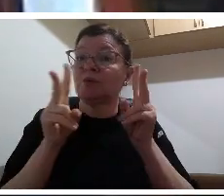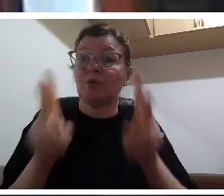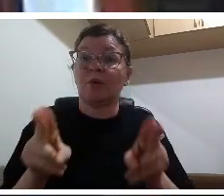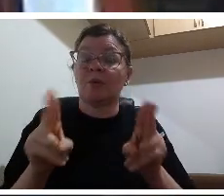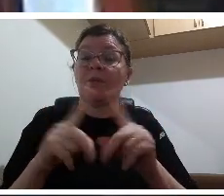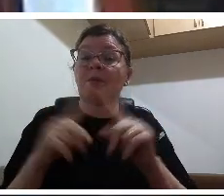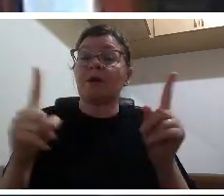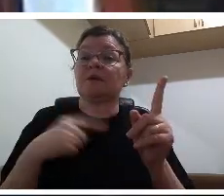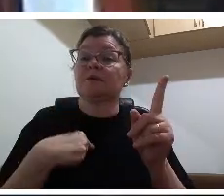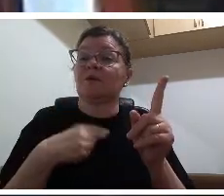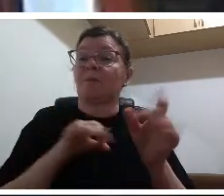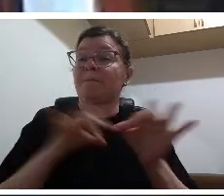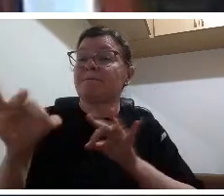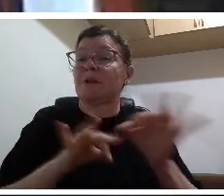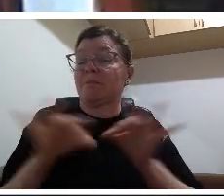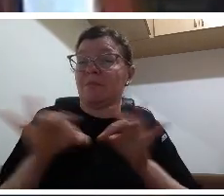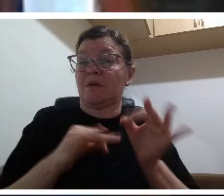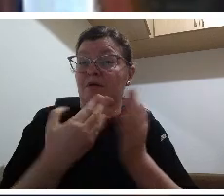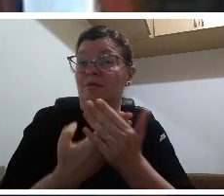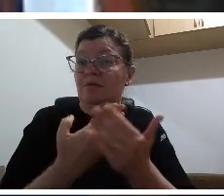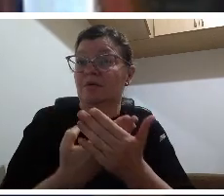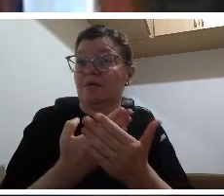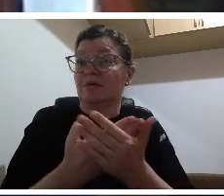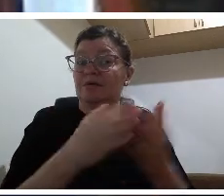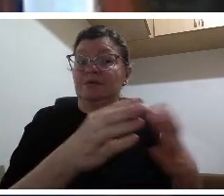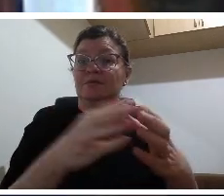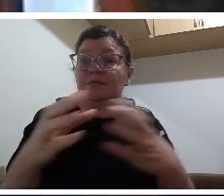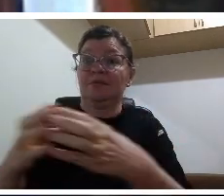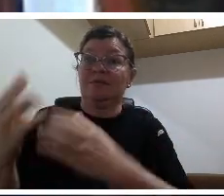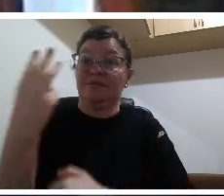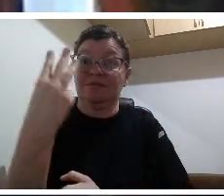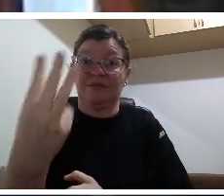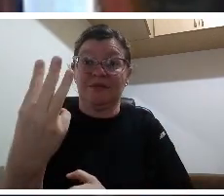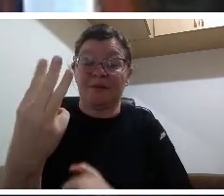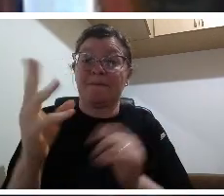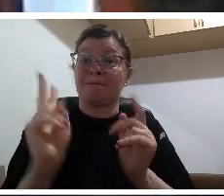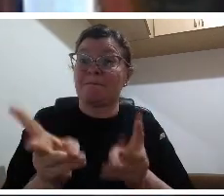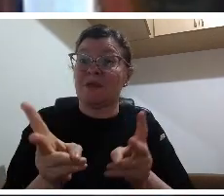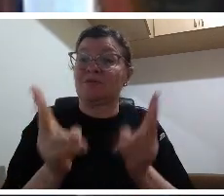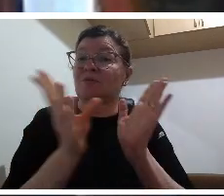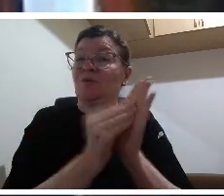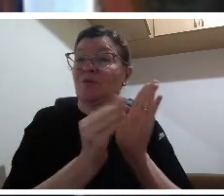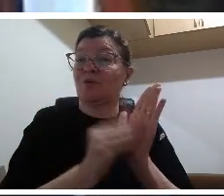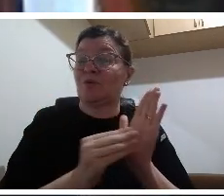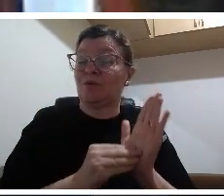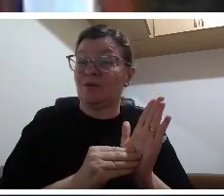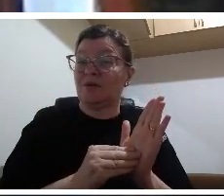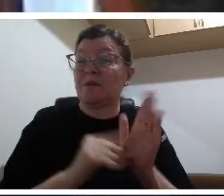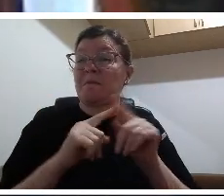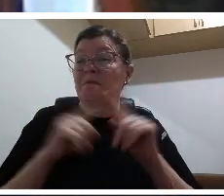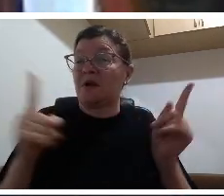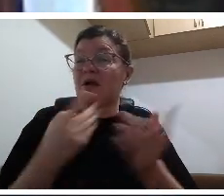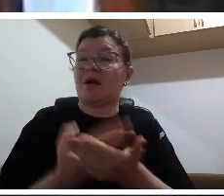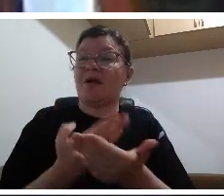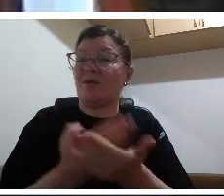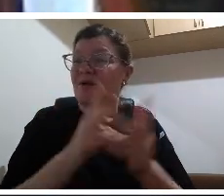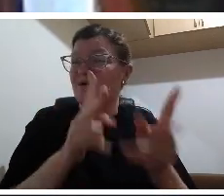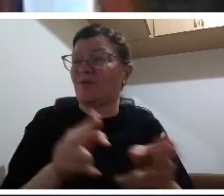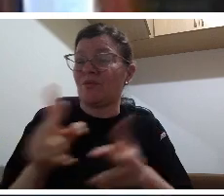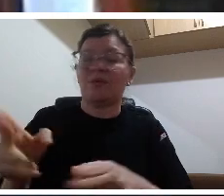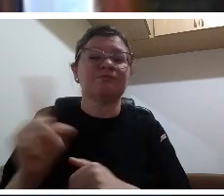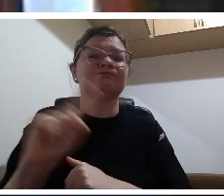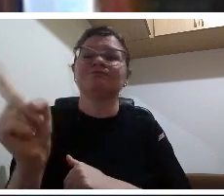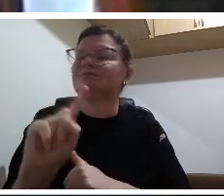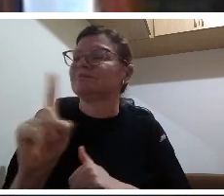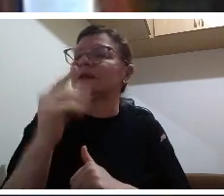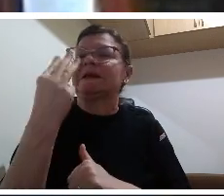caminho você faz a cada aula e pediria licença para terminar com uma pequena poesia do poeta